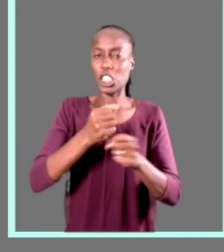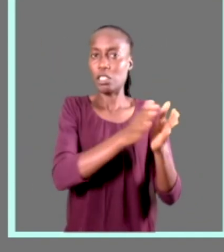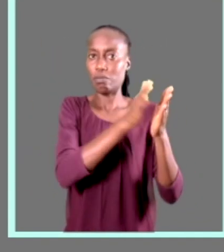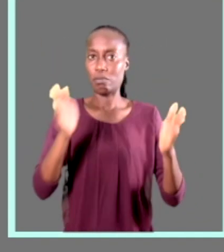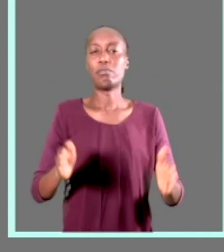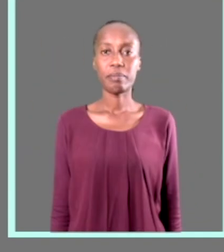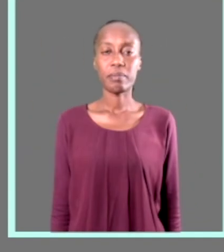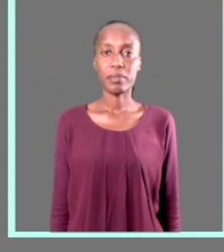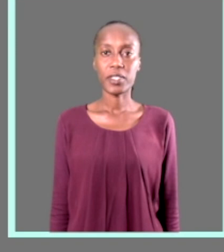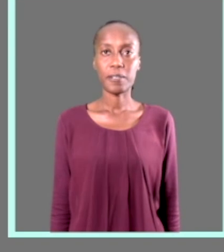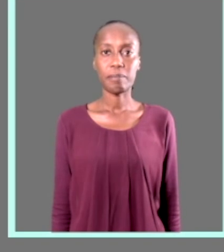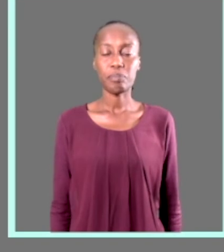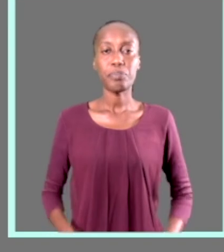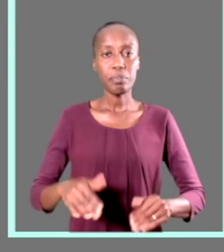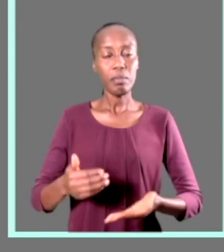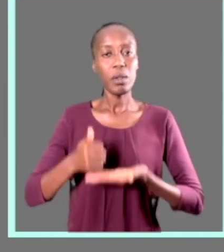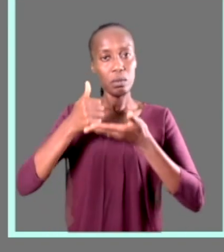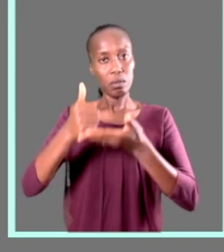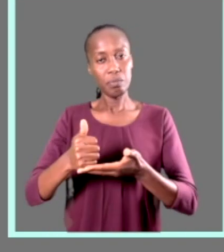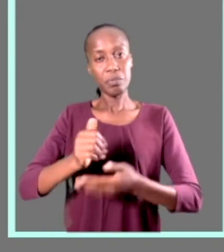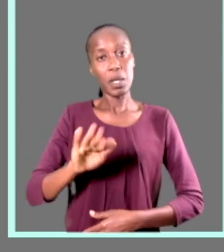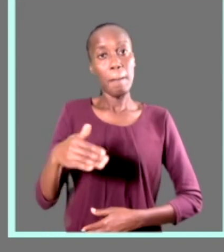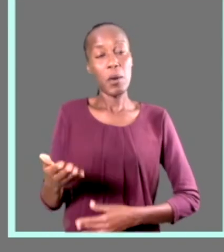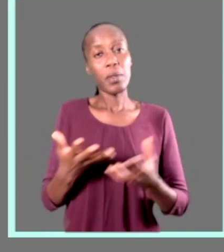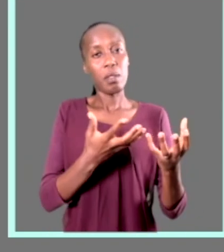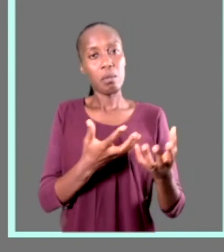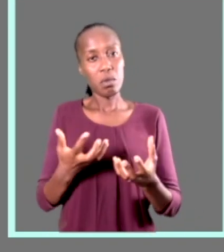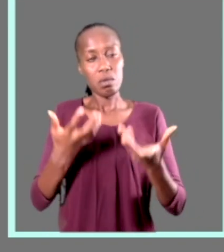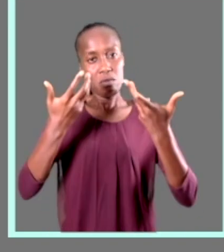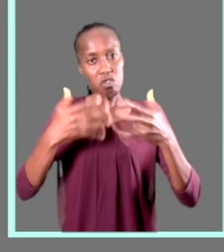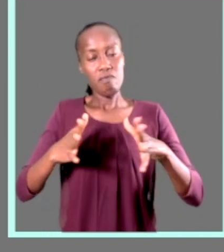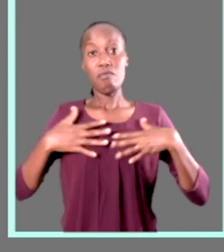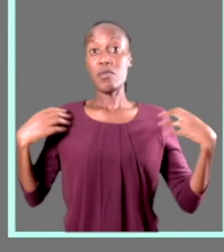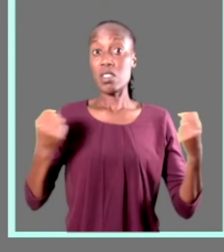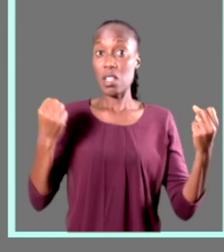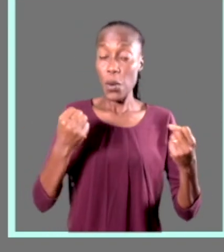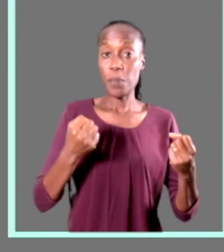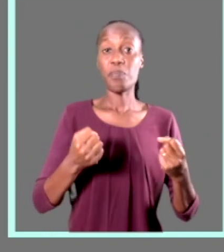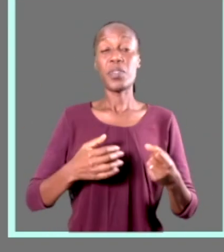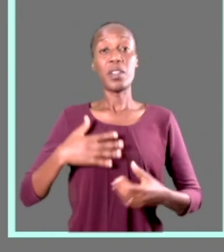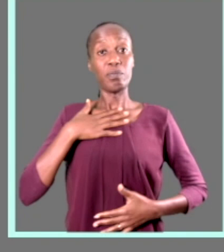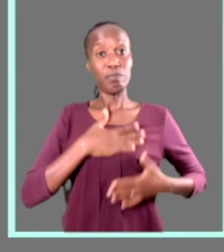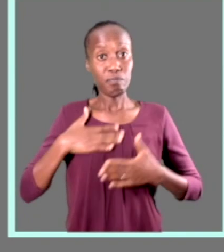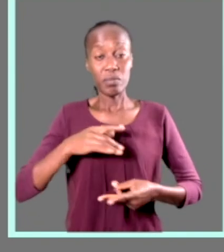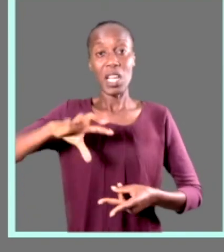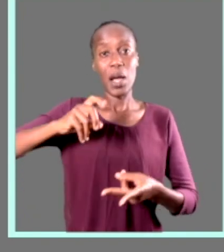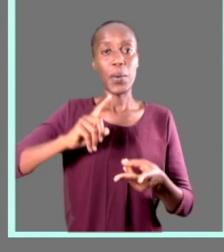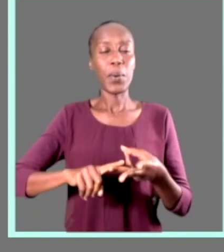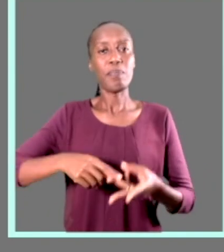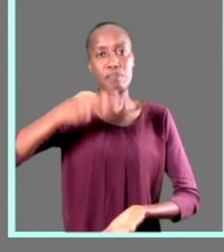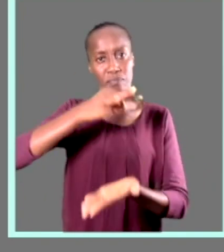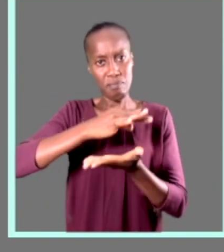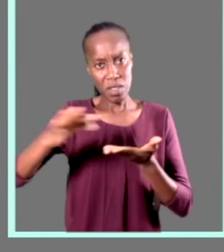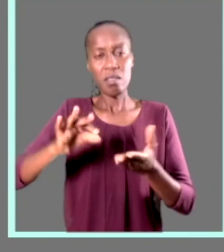Vai contribuir para as necessidades identificadas em saúde, nutrição, água e saneamento, incluindo no